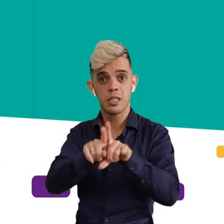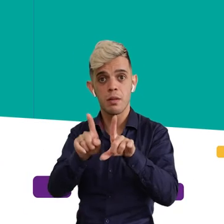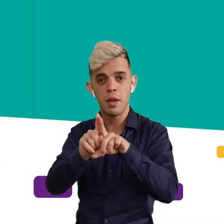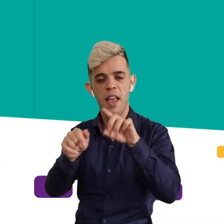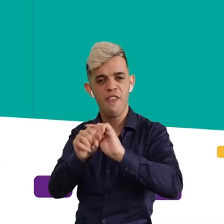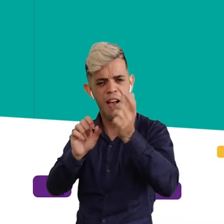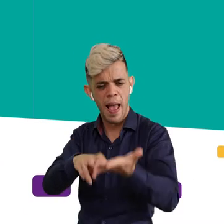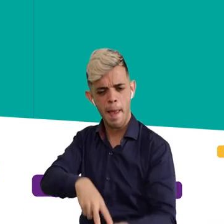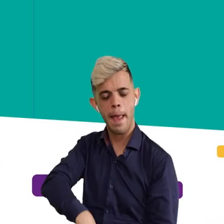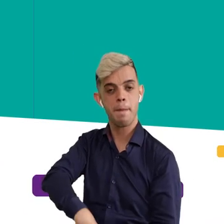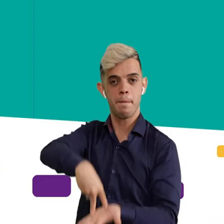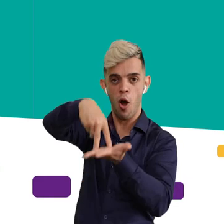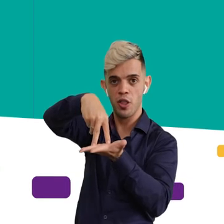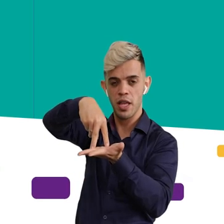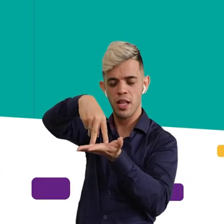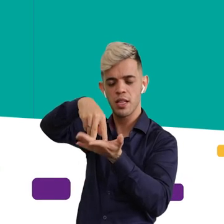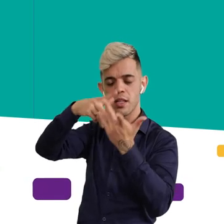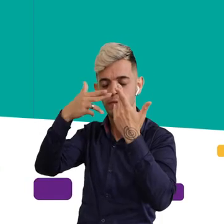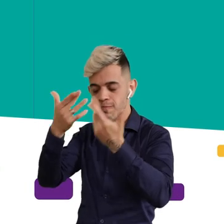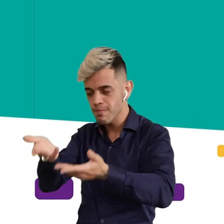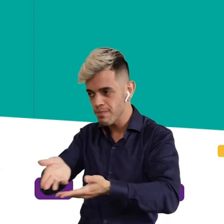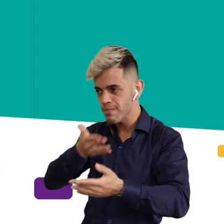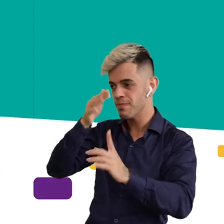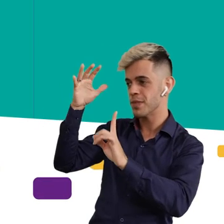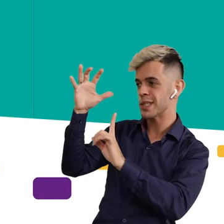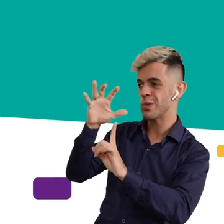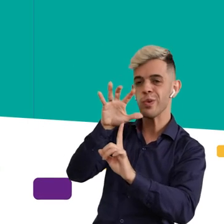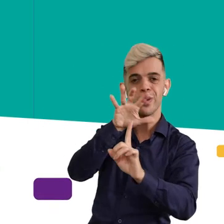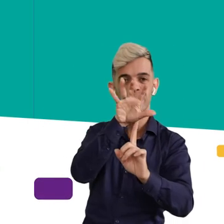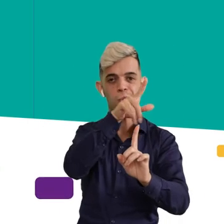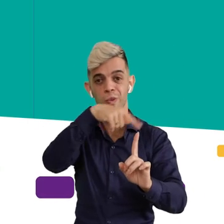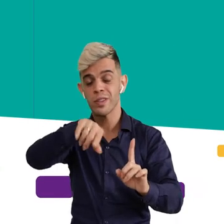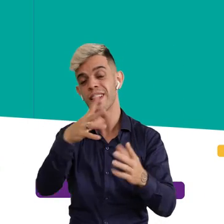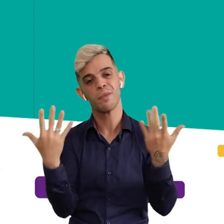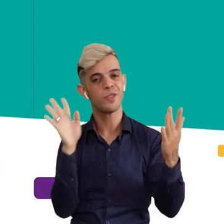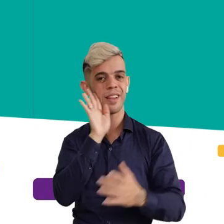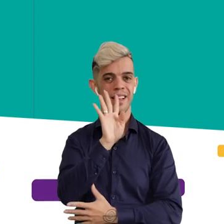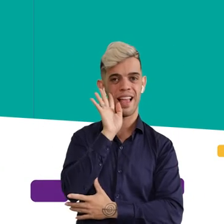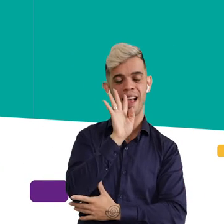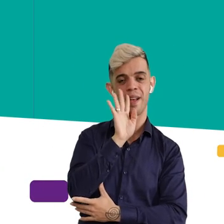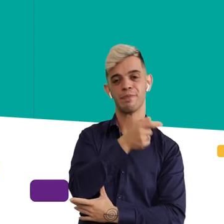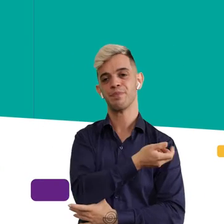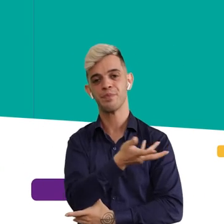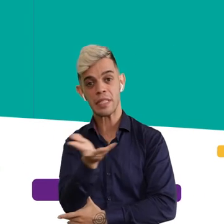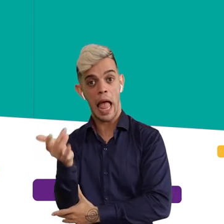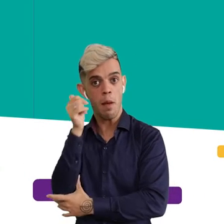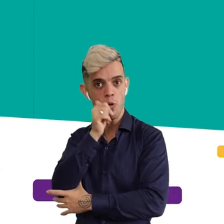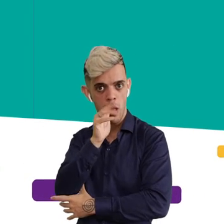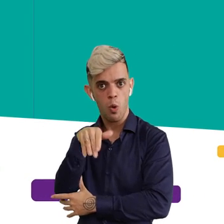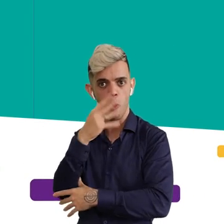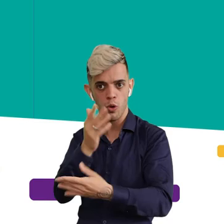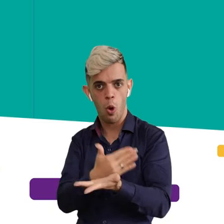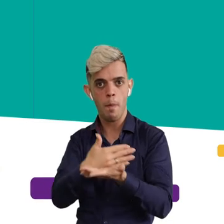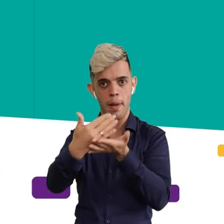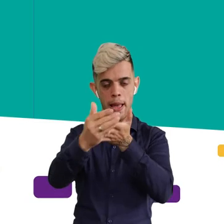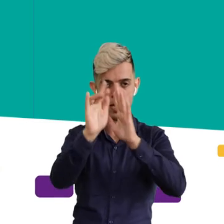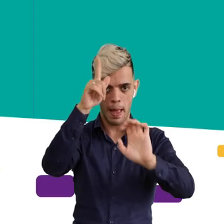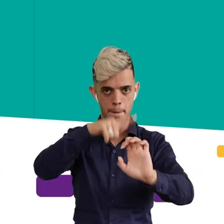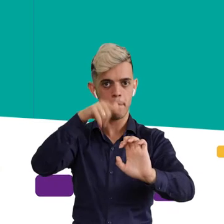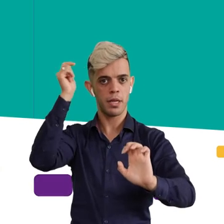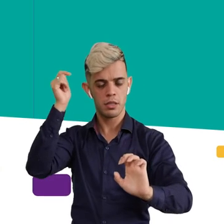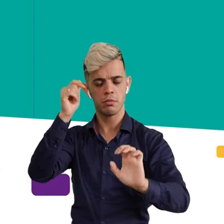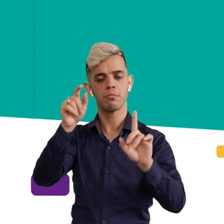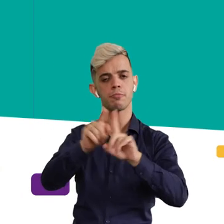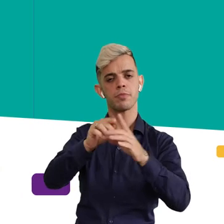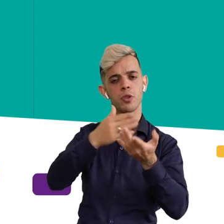ele empodera, ele inspira. Isso é muito bonito. As mulheres,